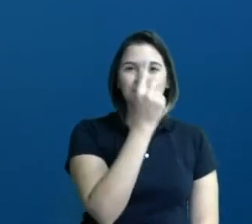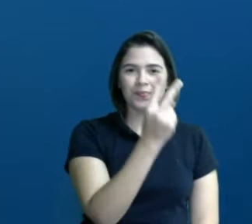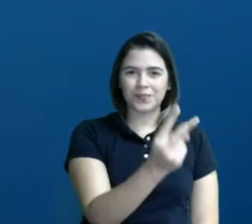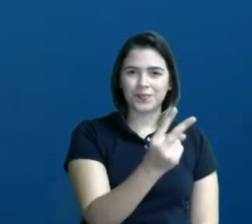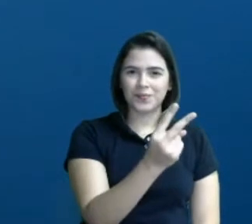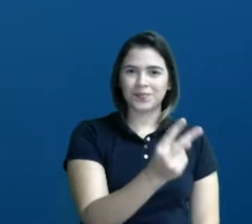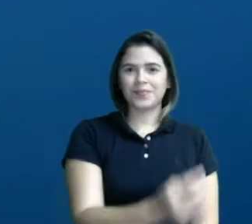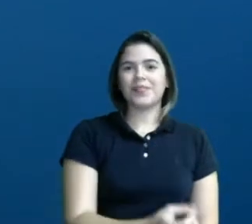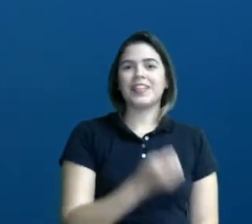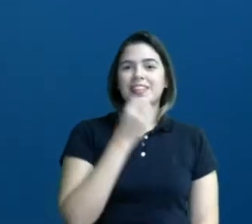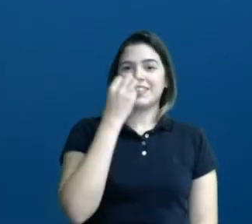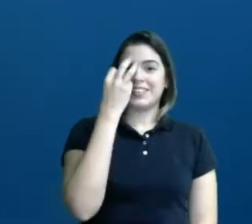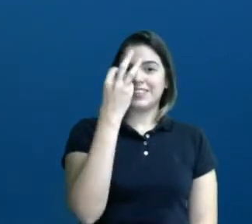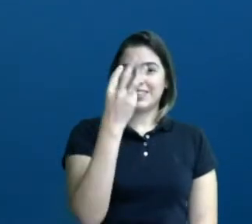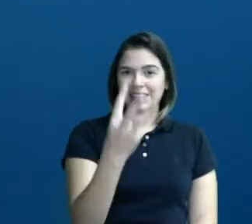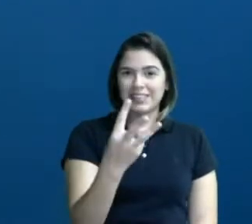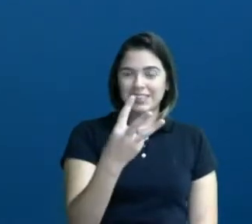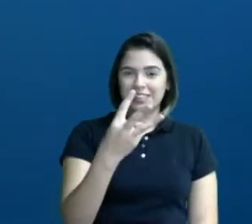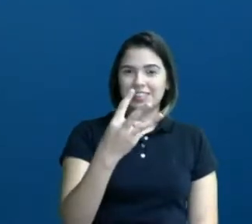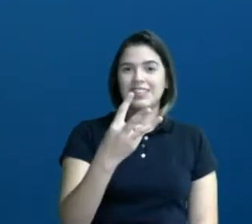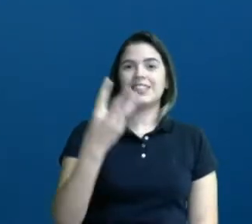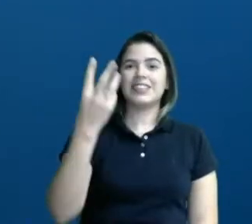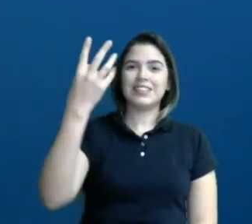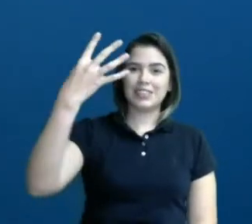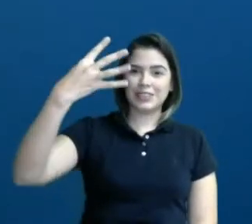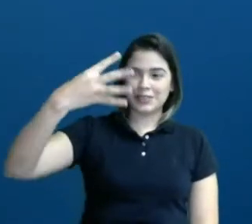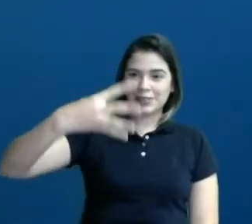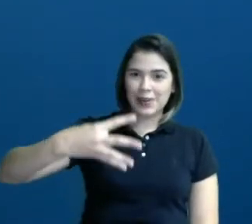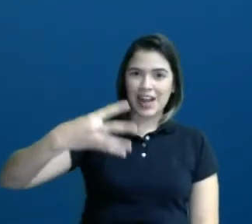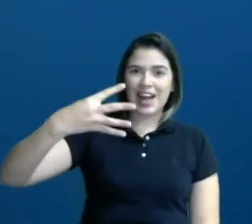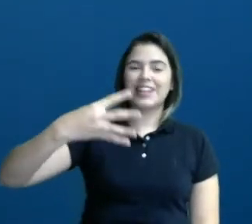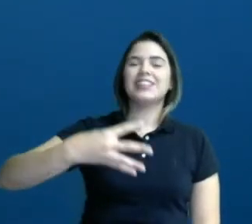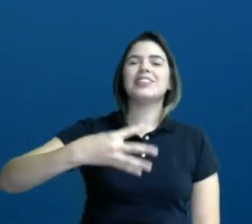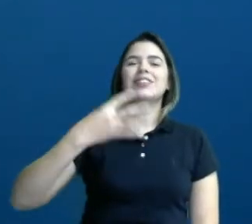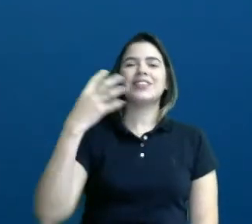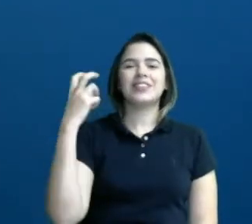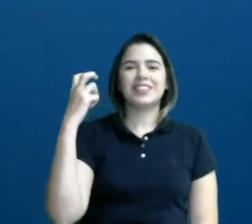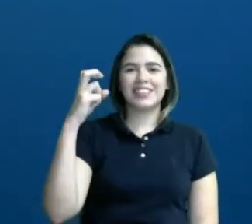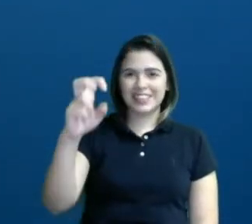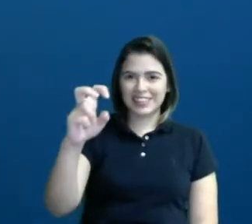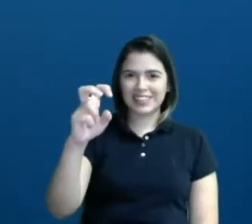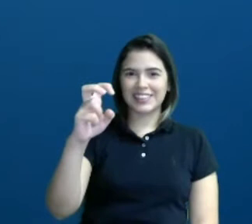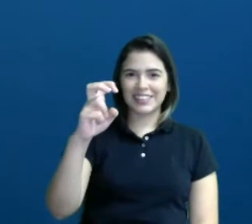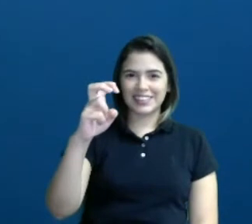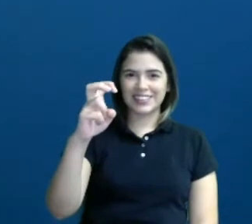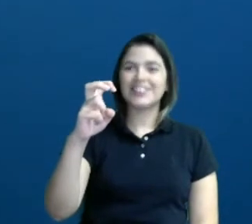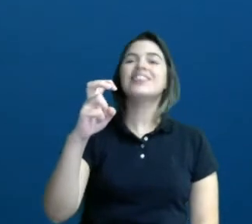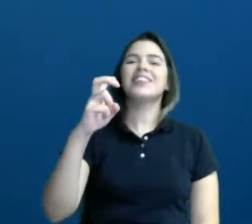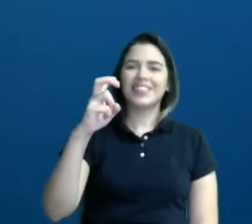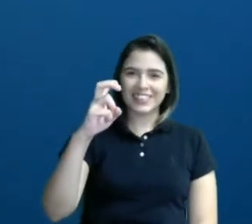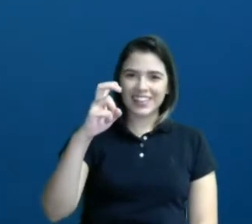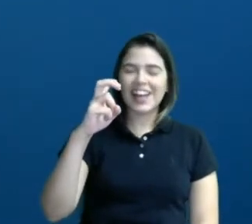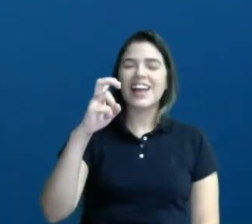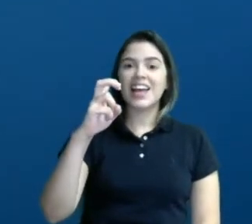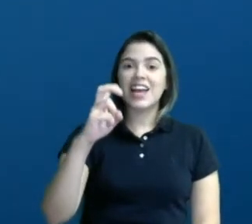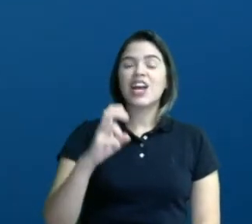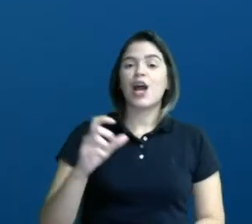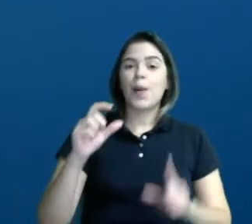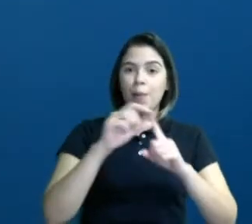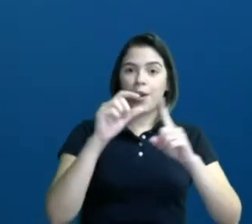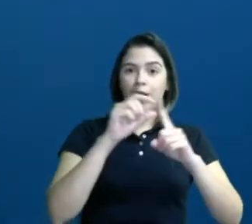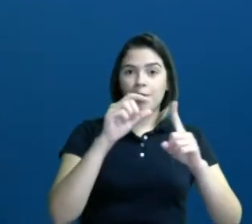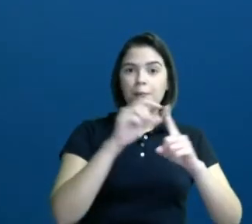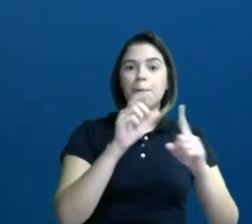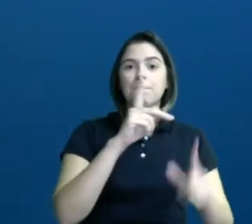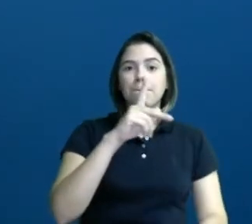Uma, duas, três, quatro, cinco. Então, palavra